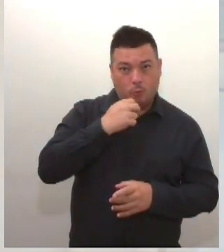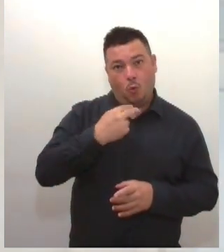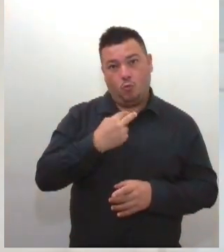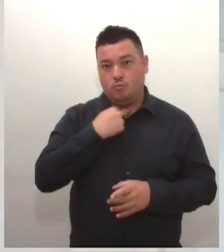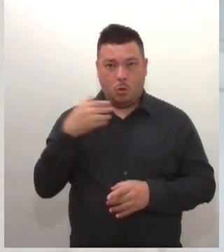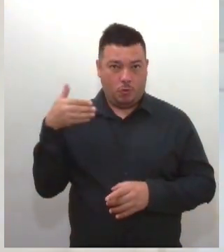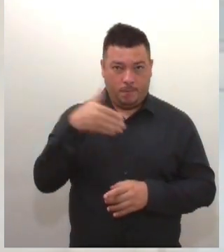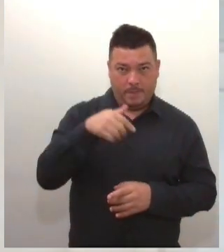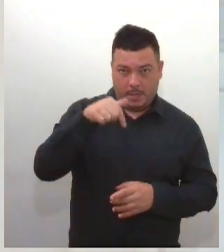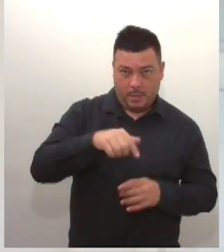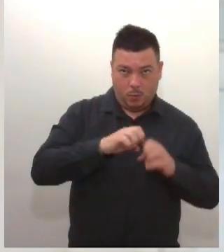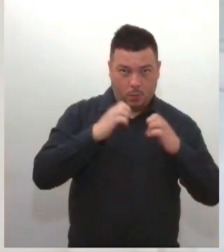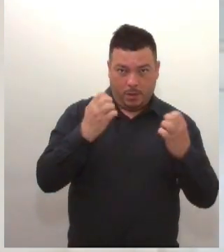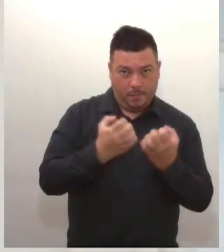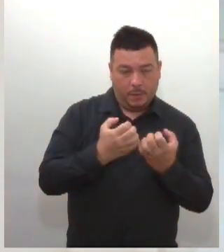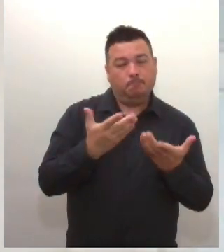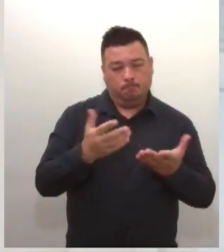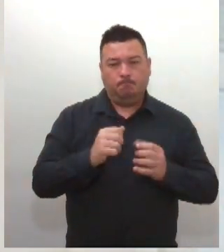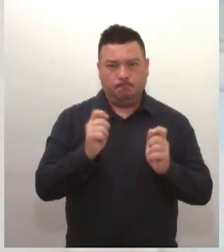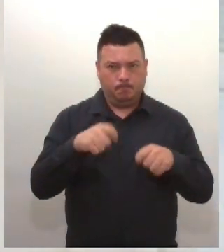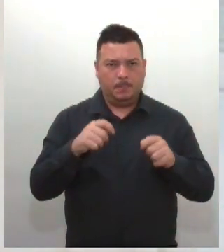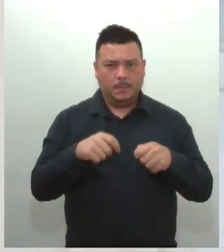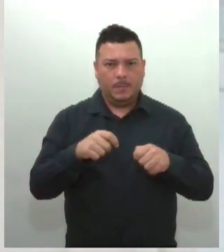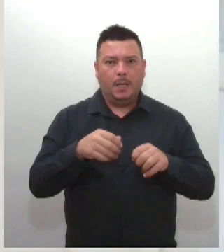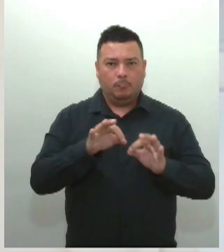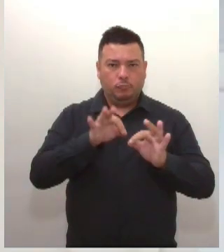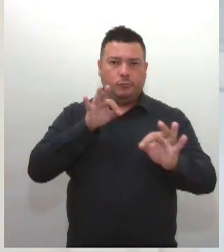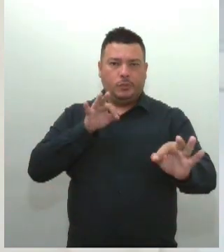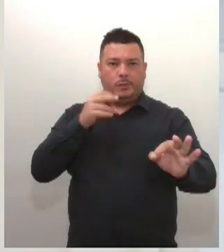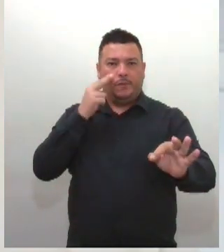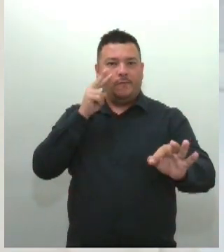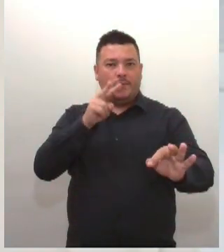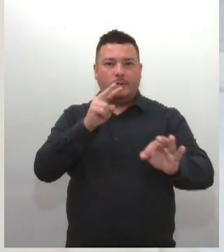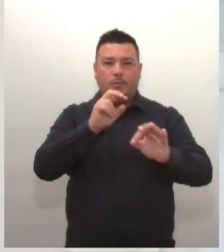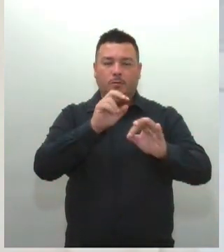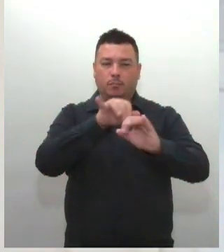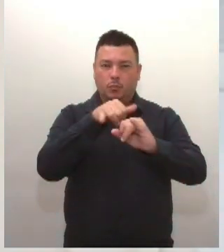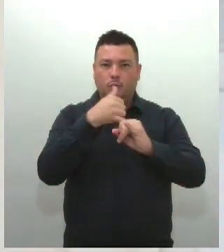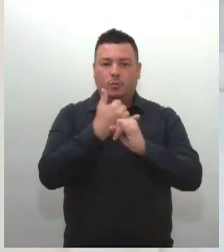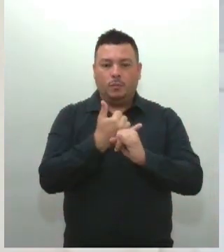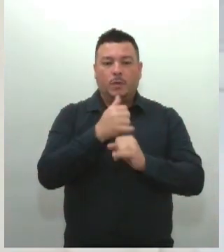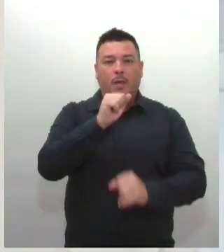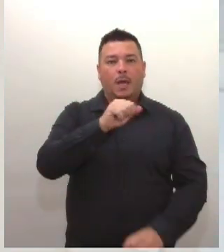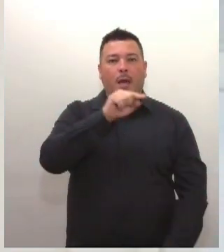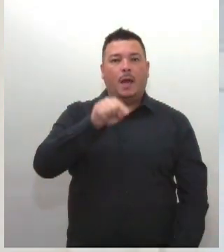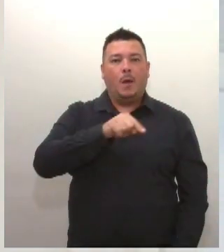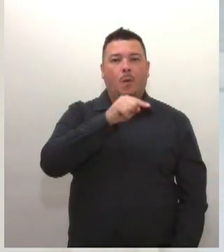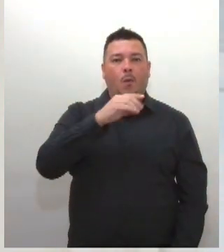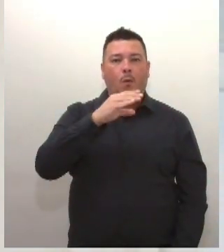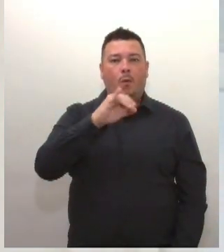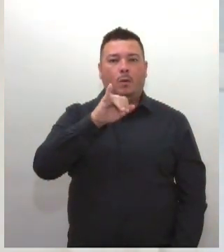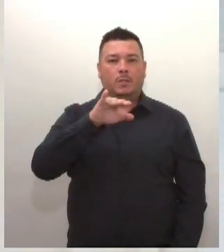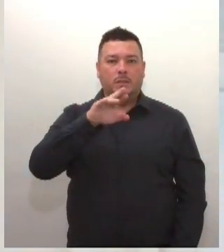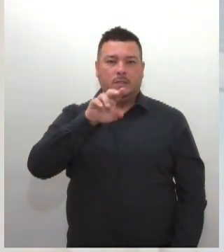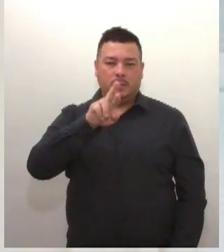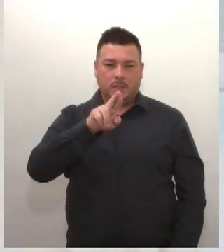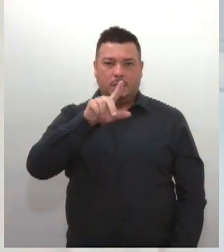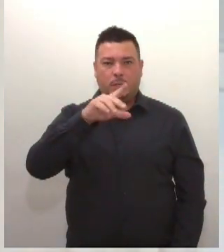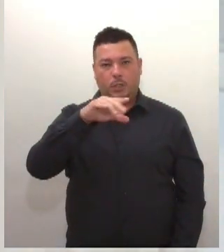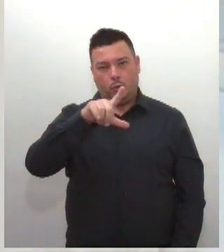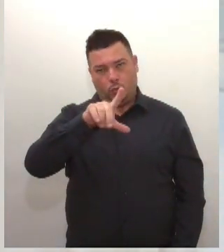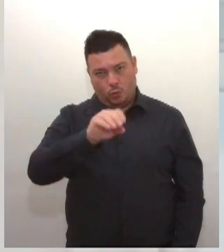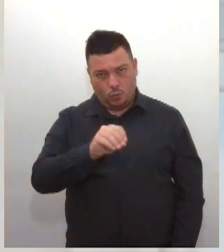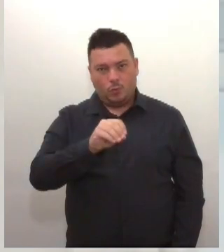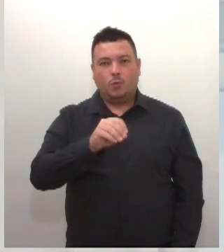evento, então o YouTube do Círculo é arroba Círculo Psicanalítico de Sergipe. Então, quem